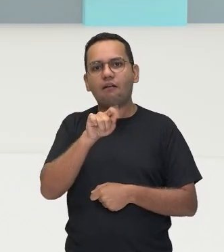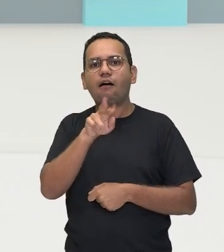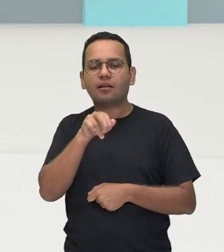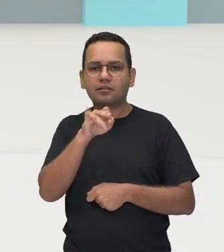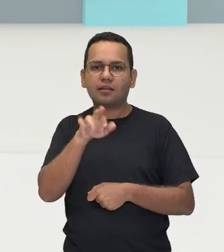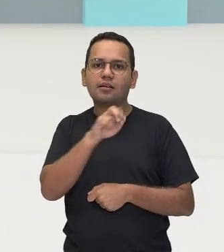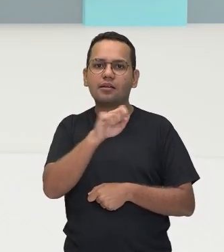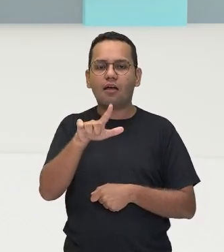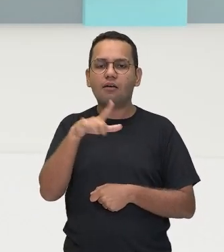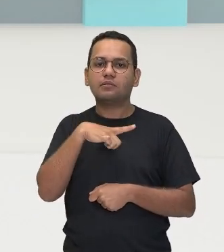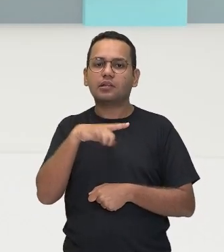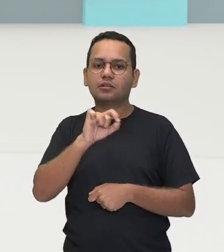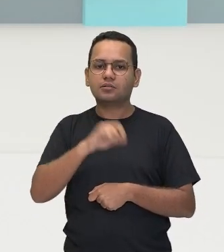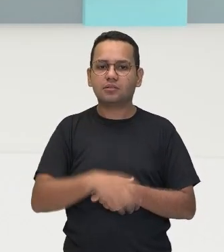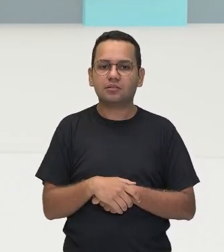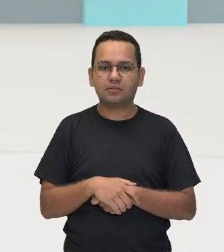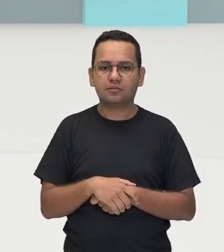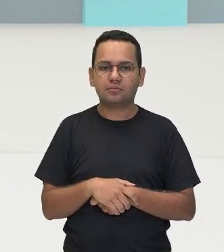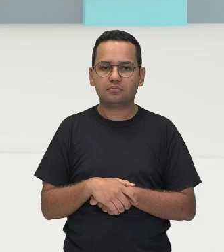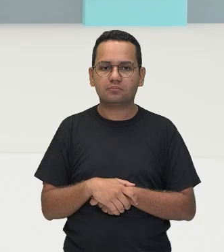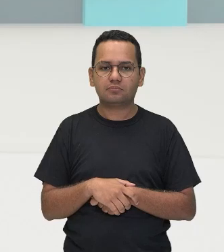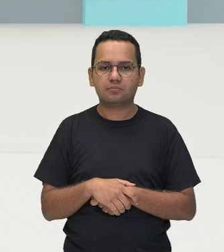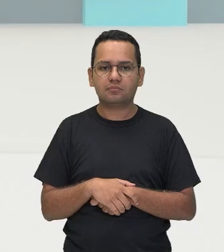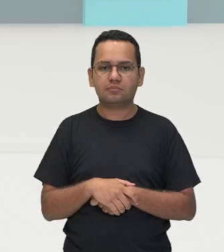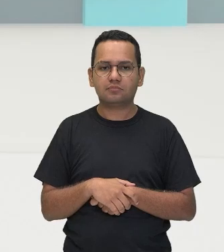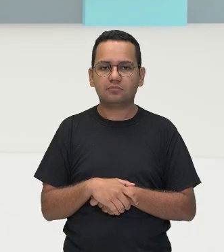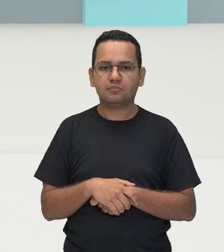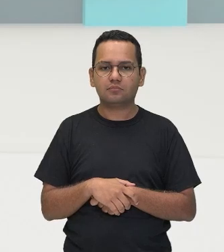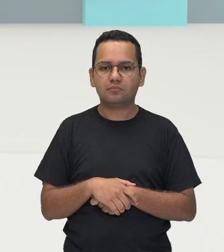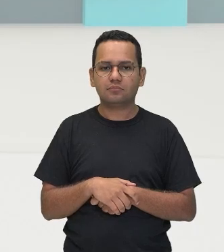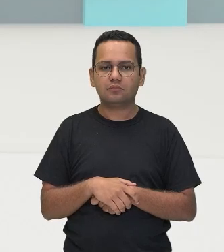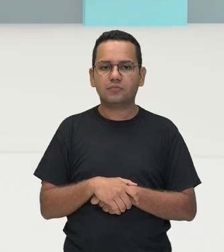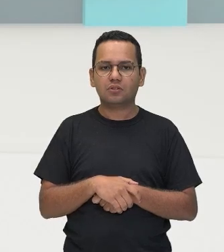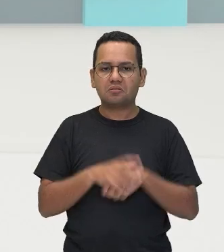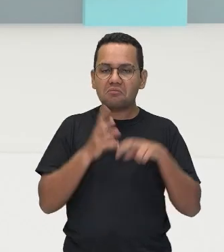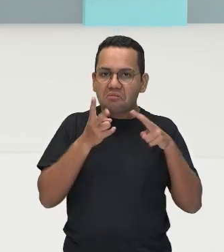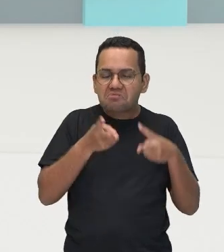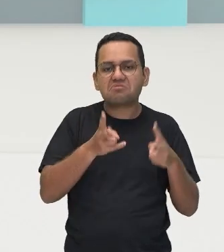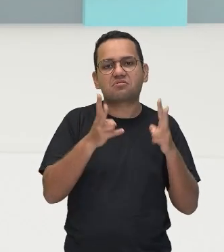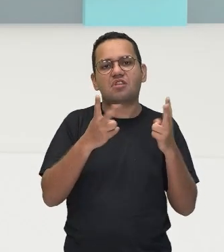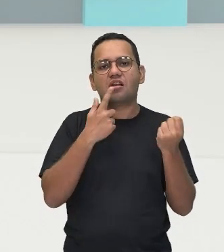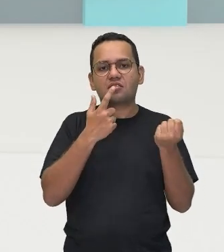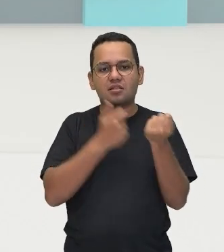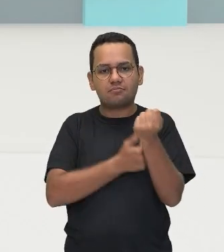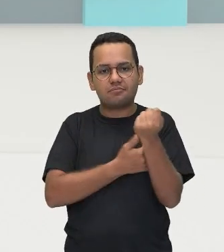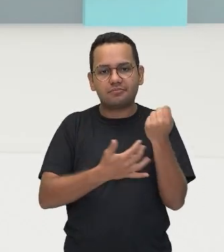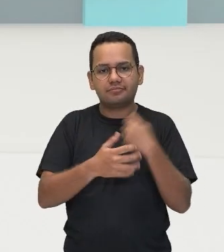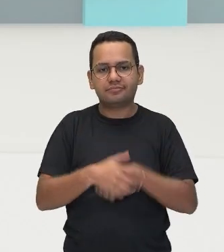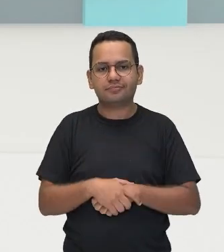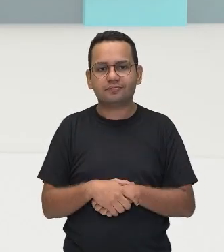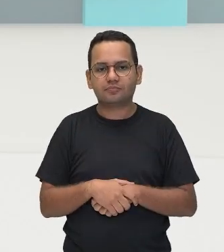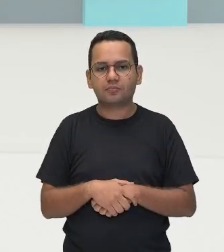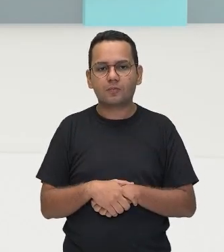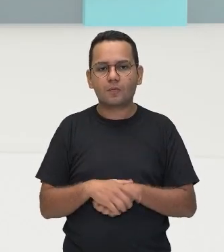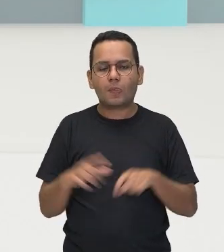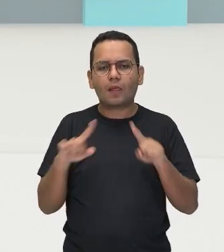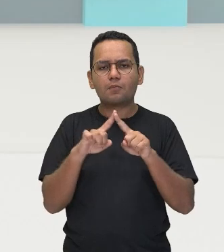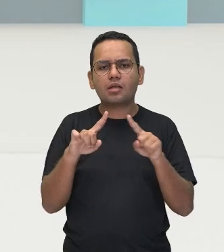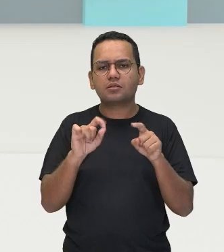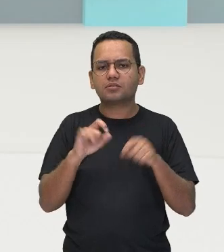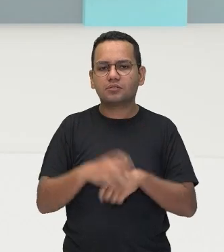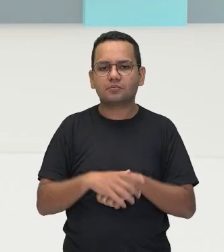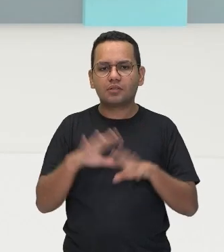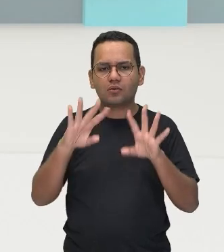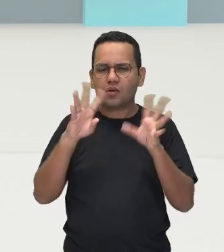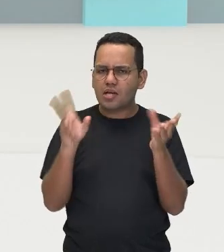o quê? Que lutar para empurrar o sangue. Legal, né? Isso aí é uma... É uma